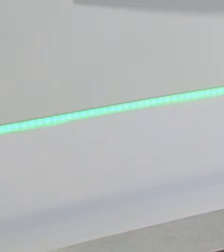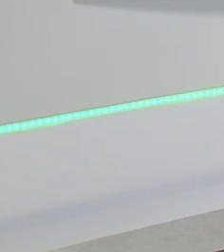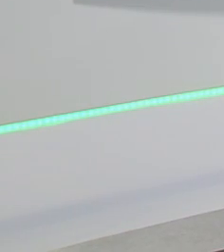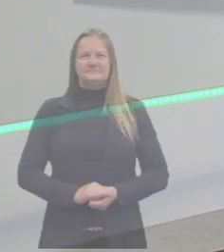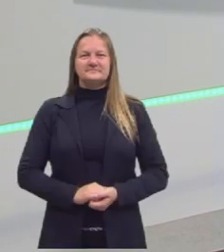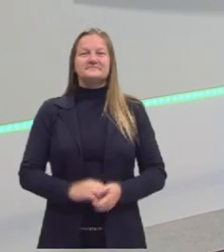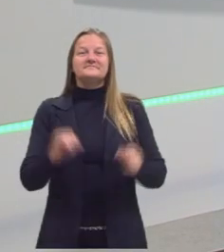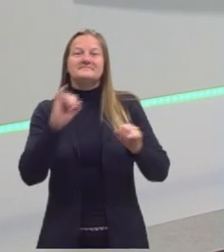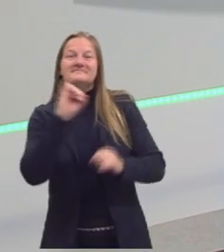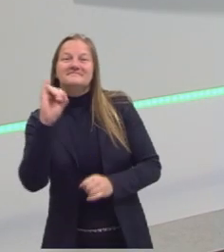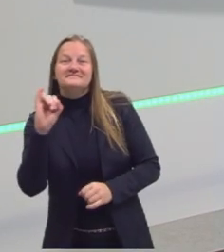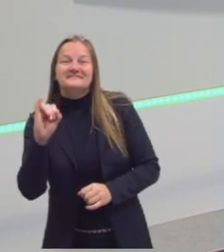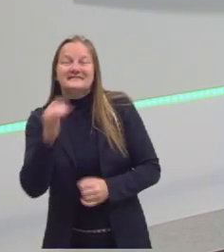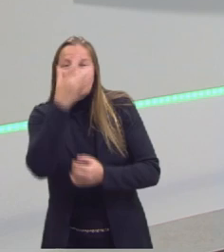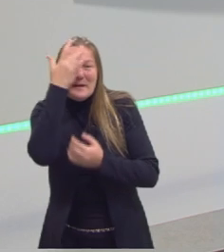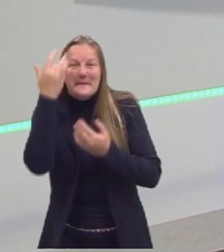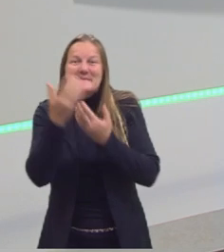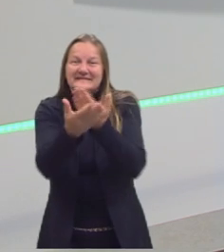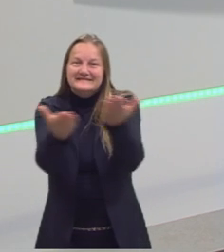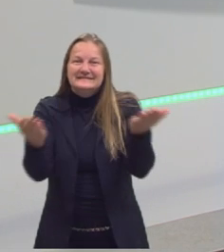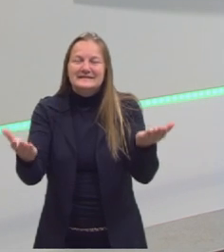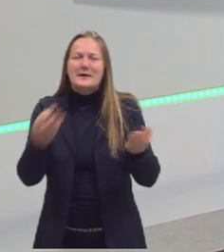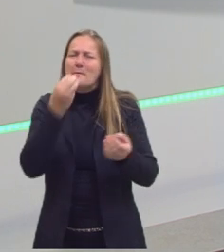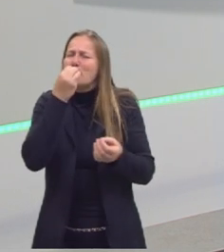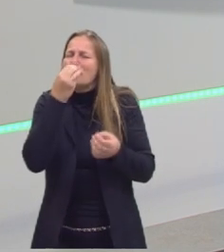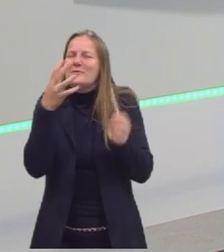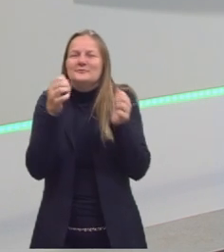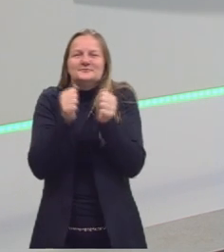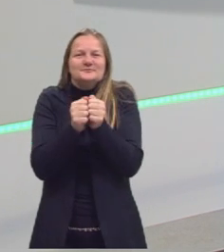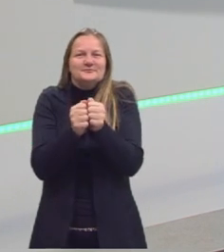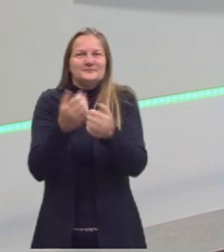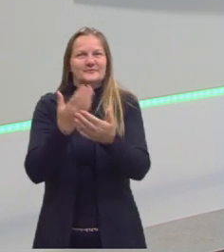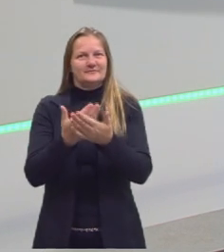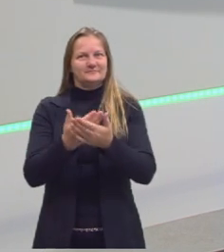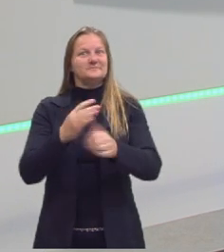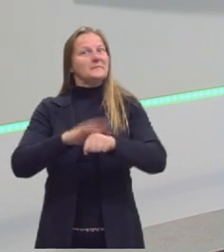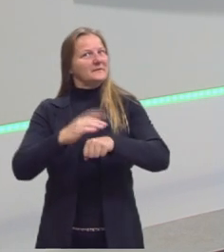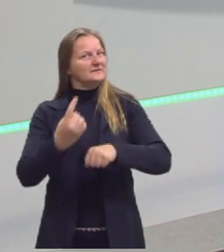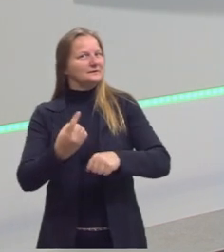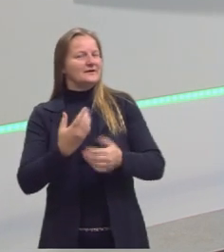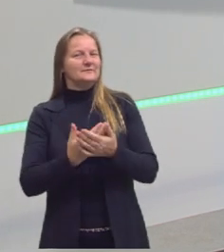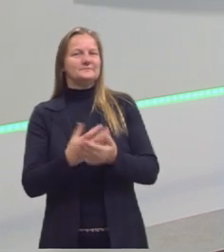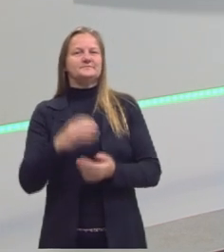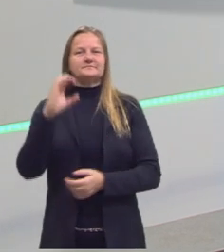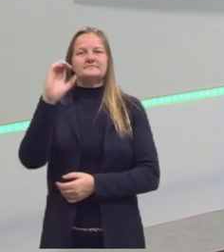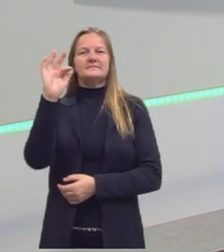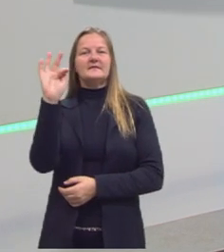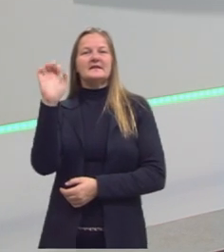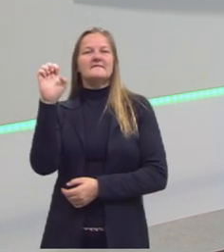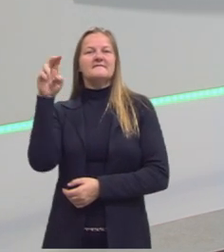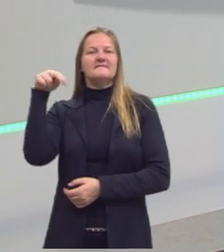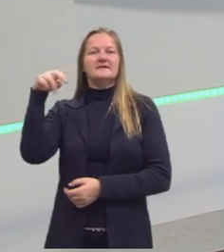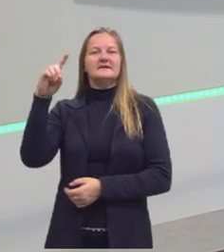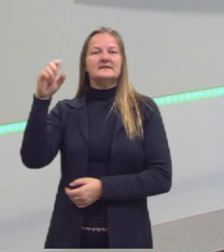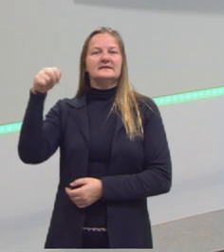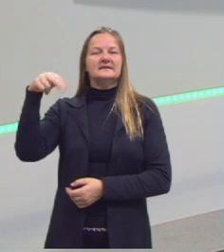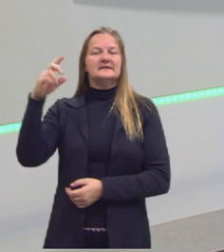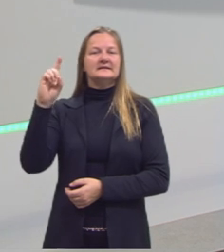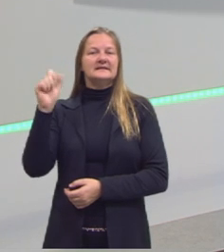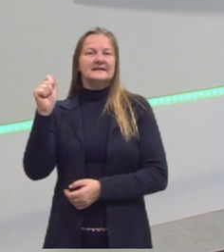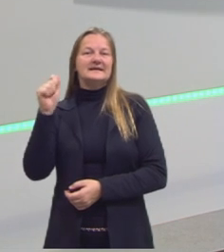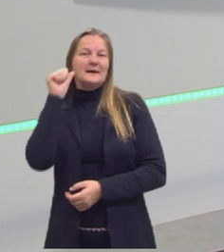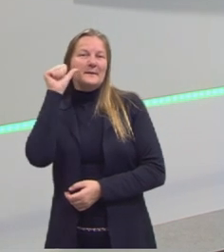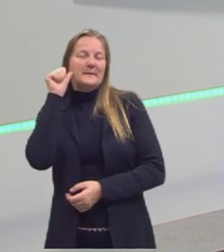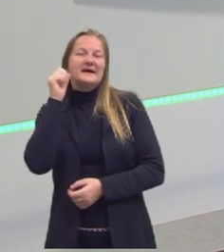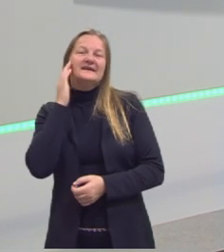Olá pessoas, muito bom estar com vocês para mais uma aula. Eu me chamo Fernanda, sou uma pessoa branca, de